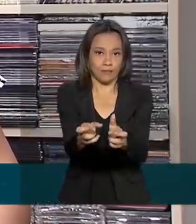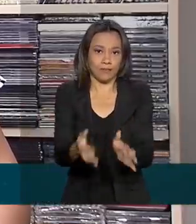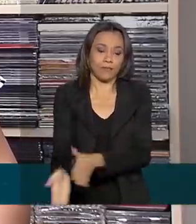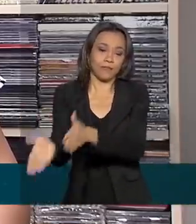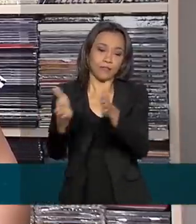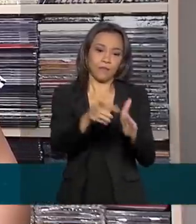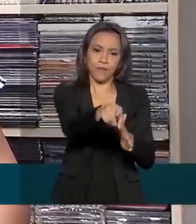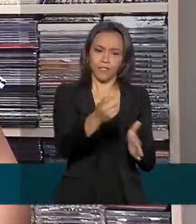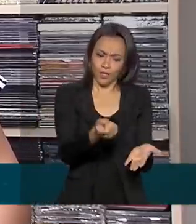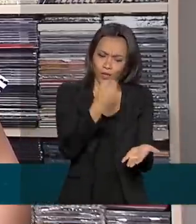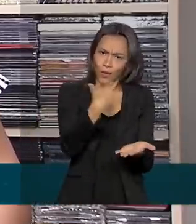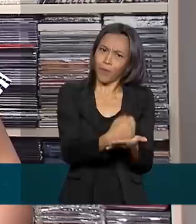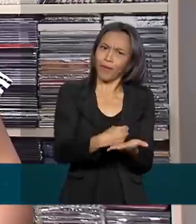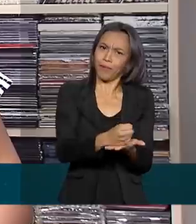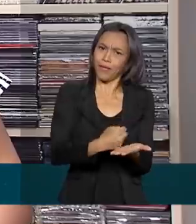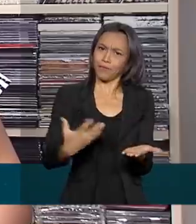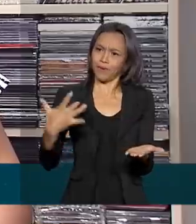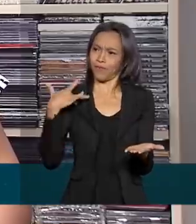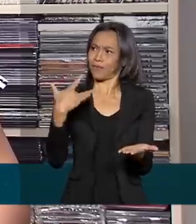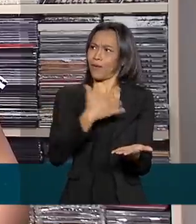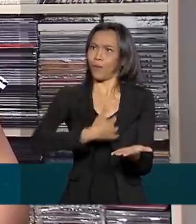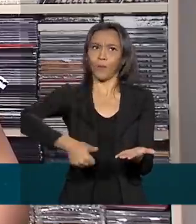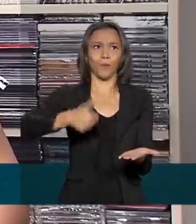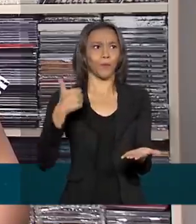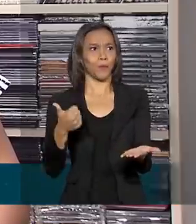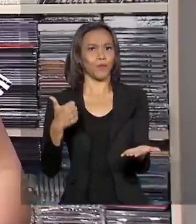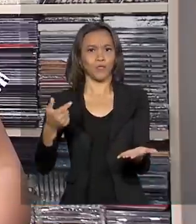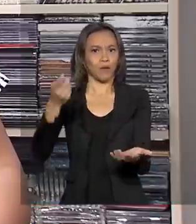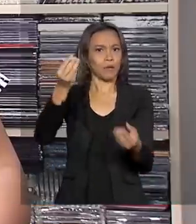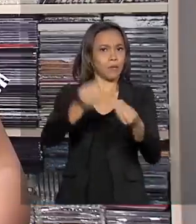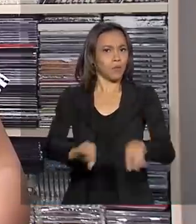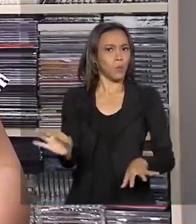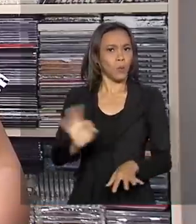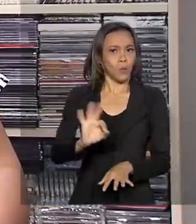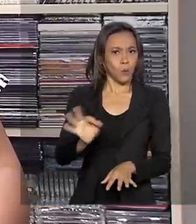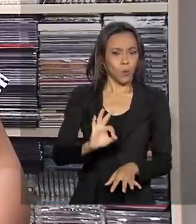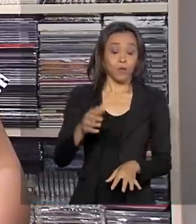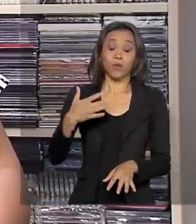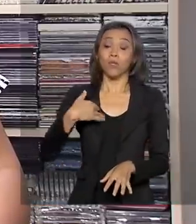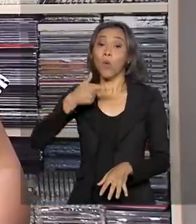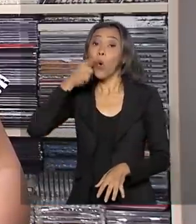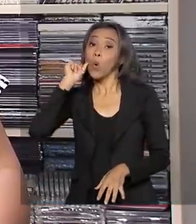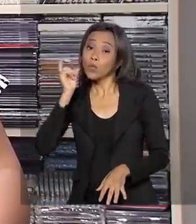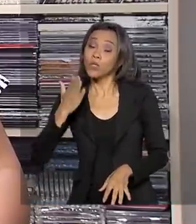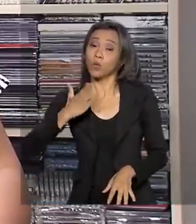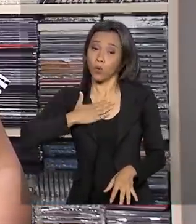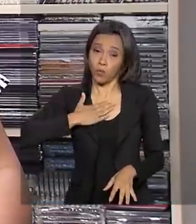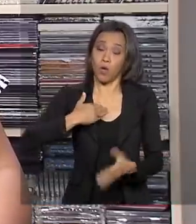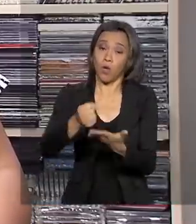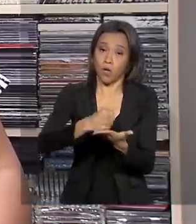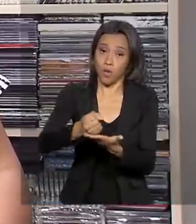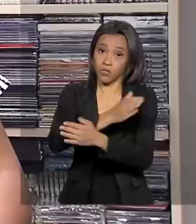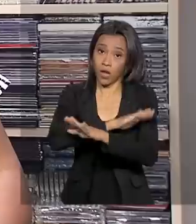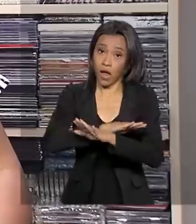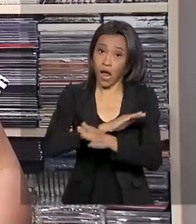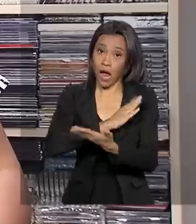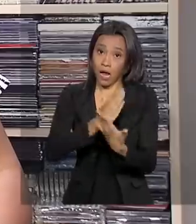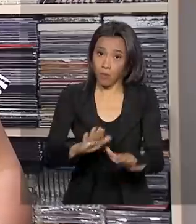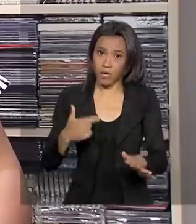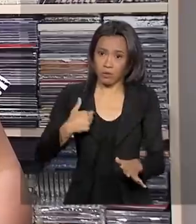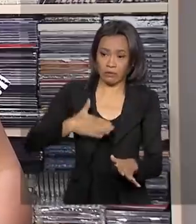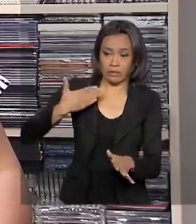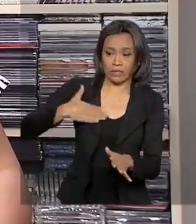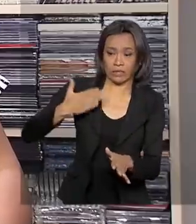remédio esperando que vai fazer bem e que não vai te trazer problemas maiores, né? Meu remédio acabou ontem e eu tenho receio de comprar outra